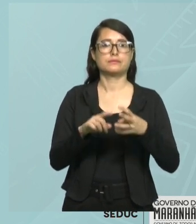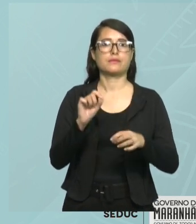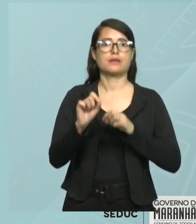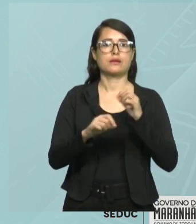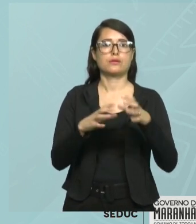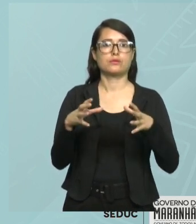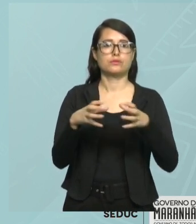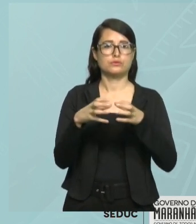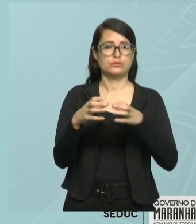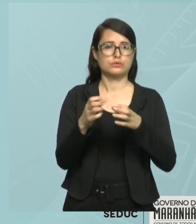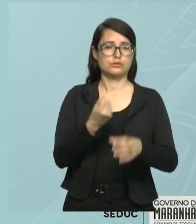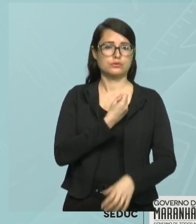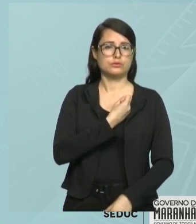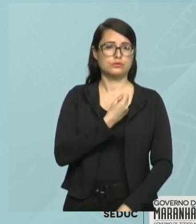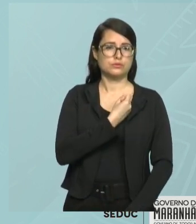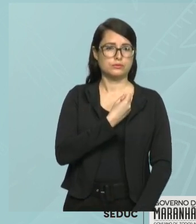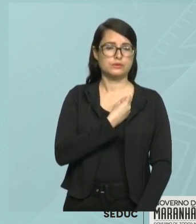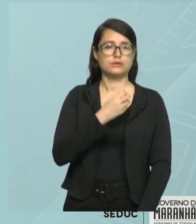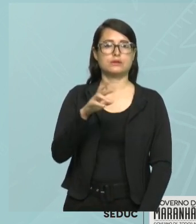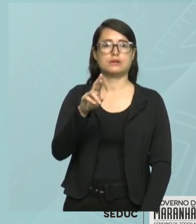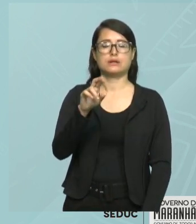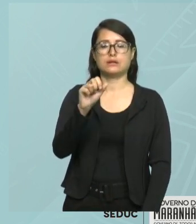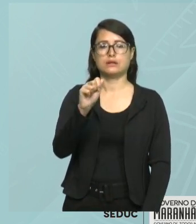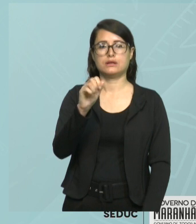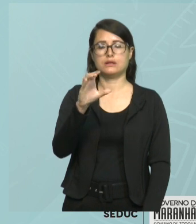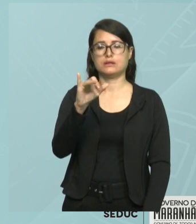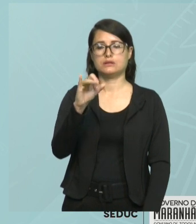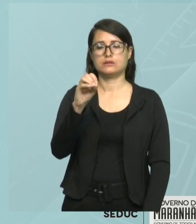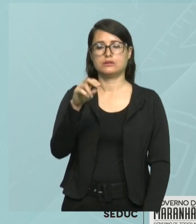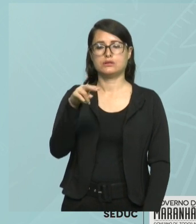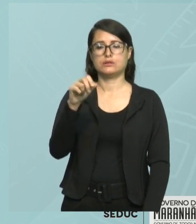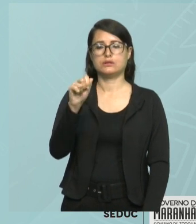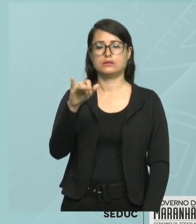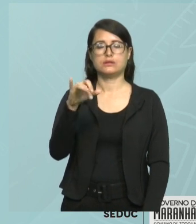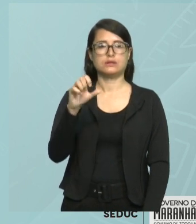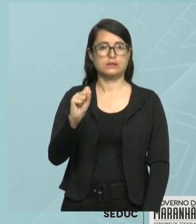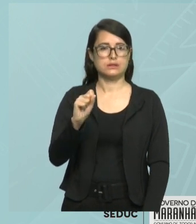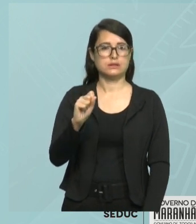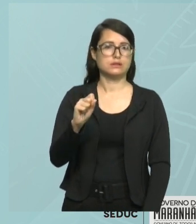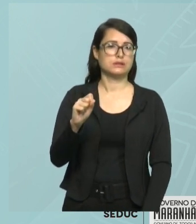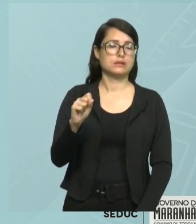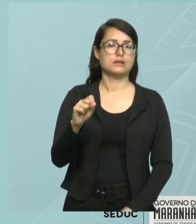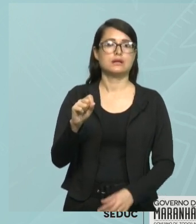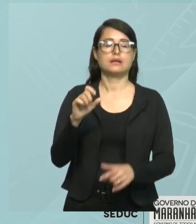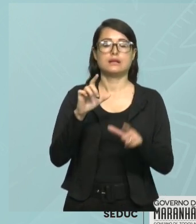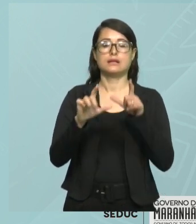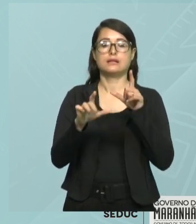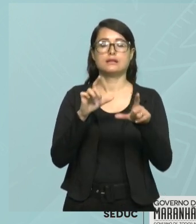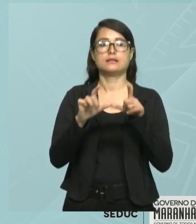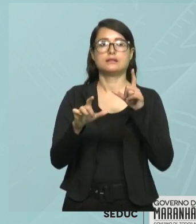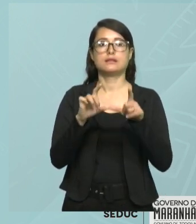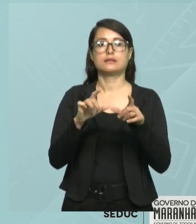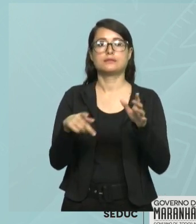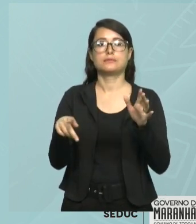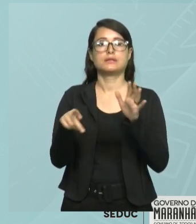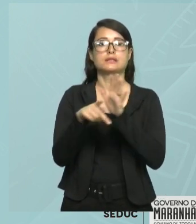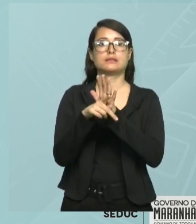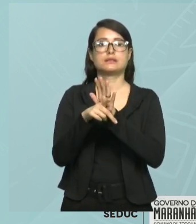é chamado de racional. A letra que indica o racional é a letra Q, a letra Q de